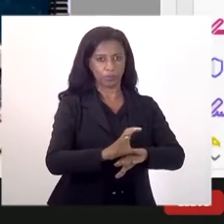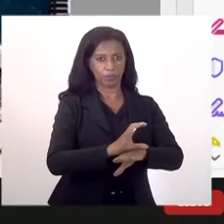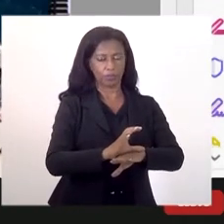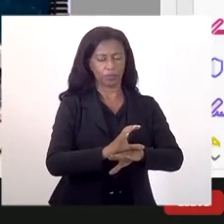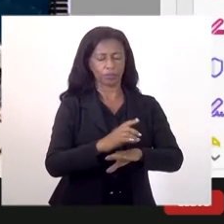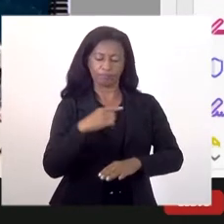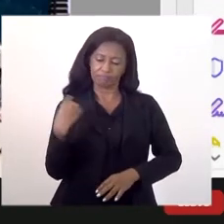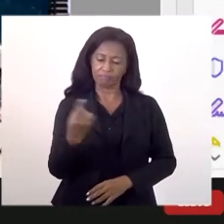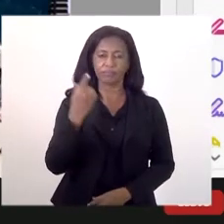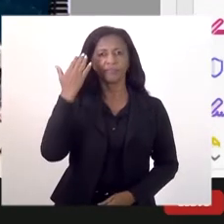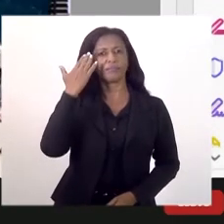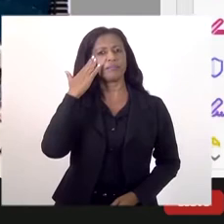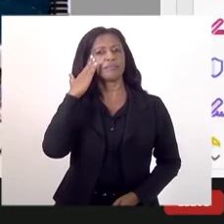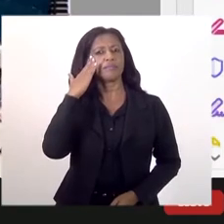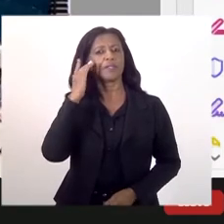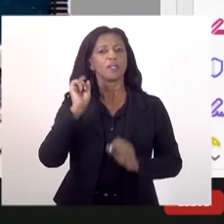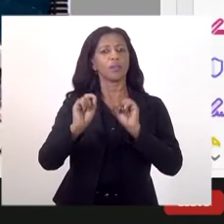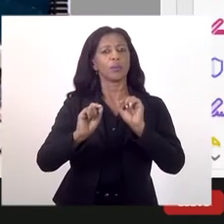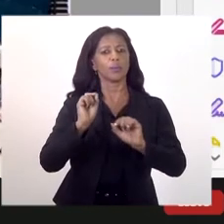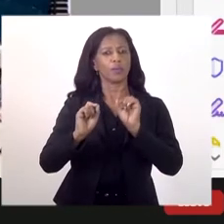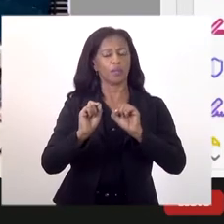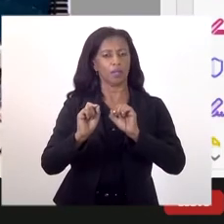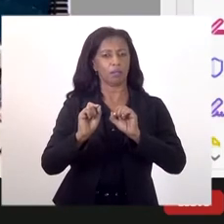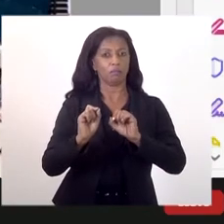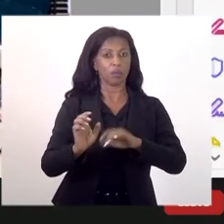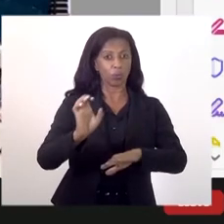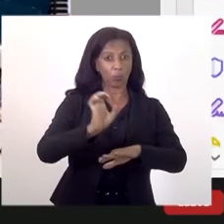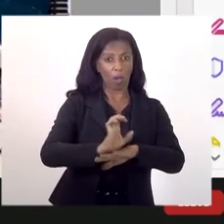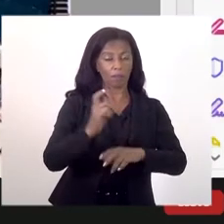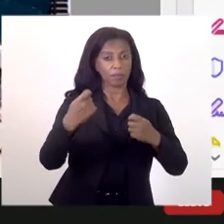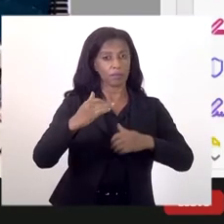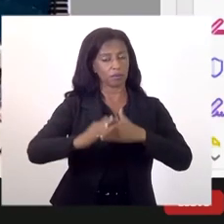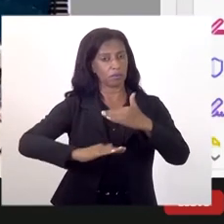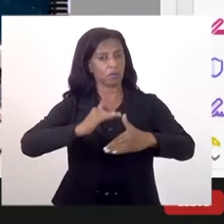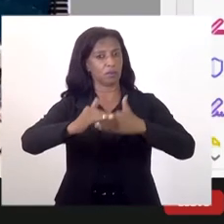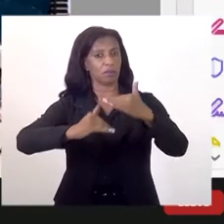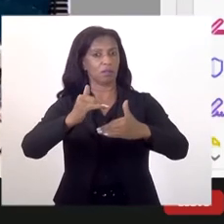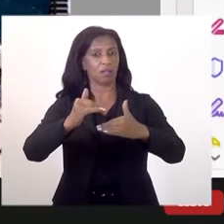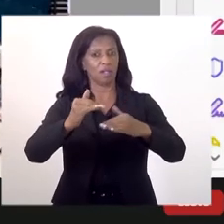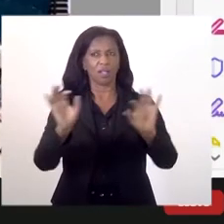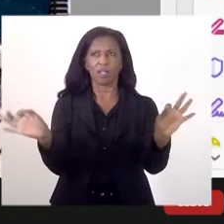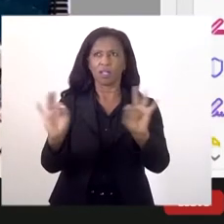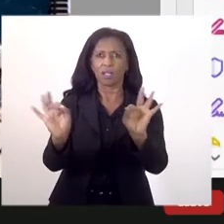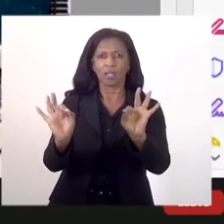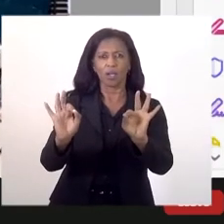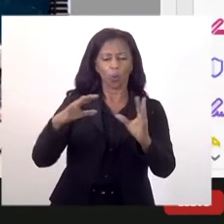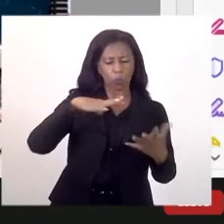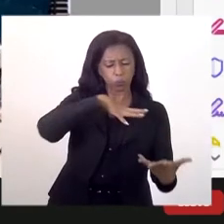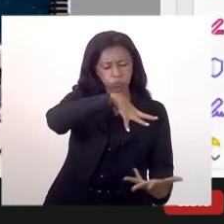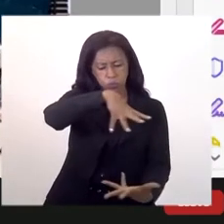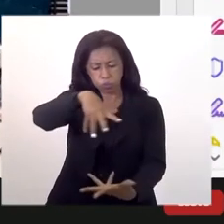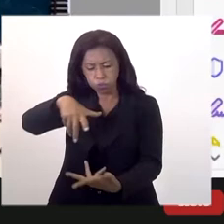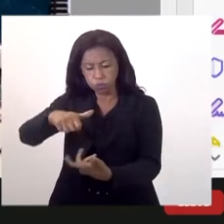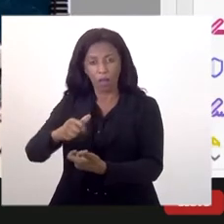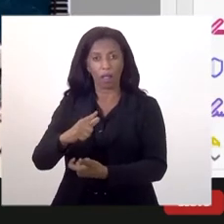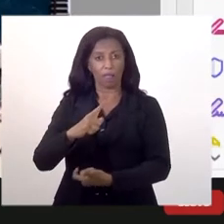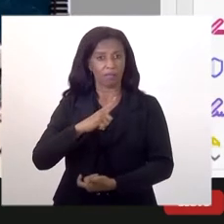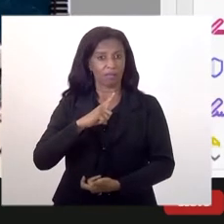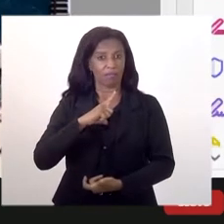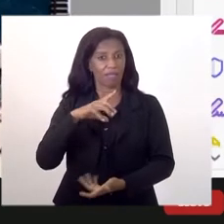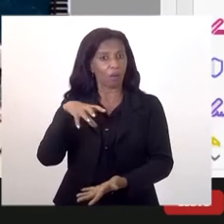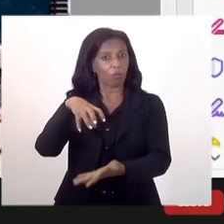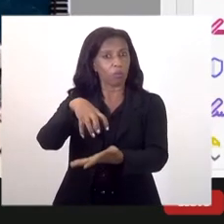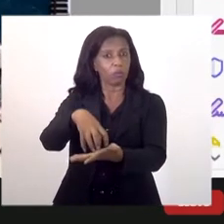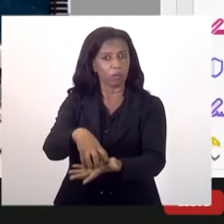gente entende que a região metropolitana tem que ser desenvolvida porque em nenhum lugar do mundo nós temos uma região metropolitana que não seja um centro